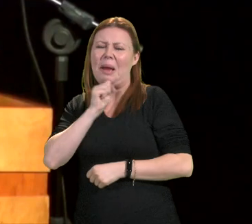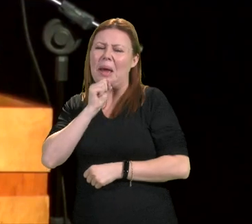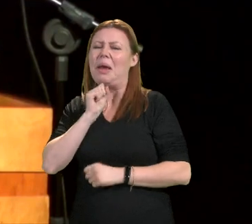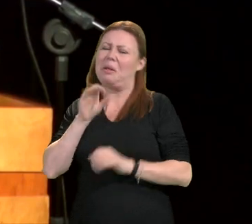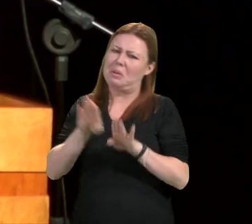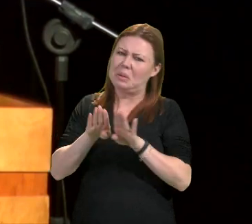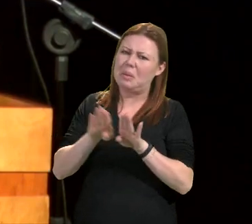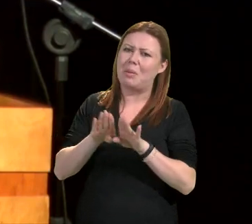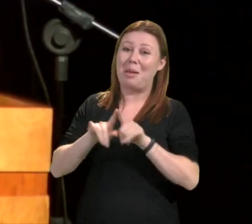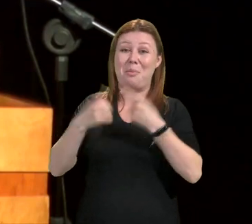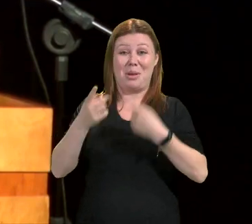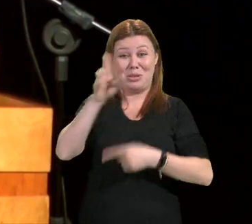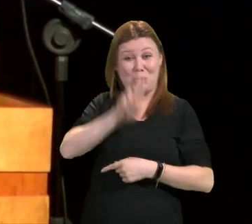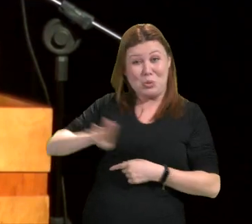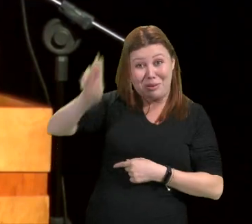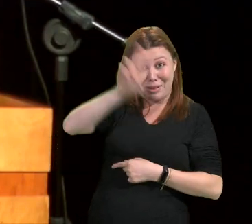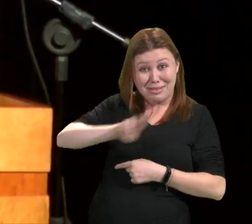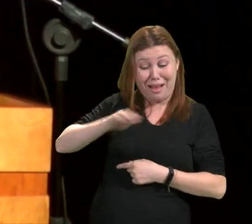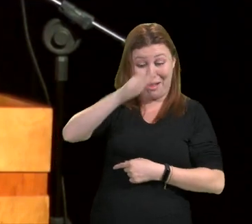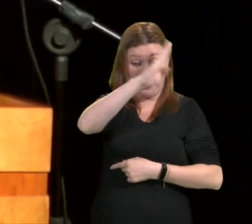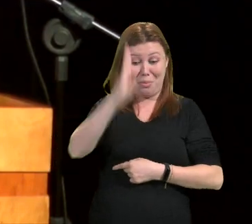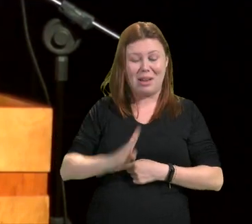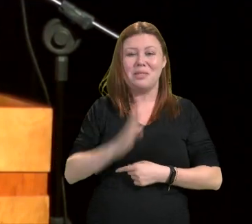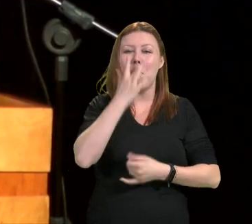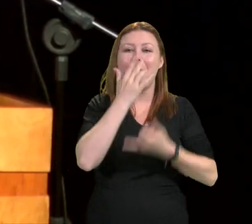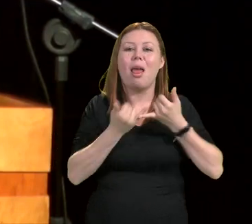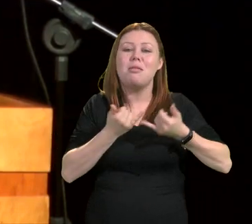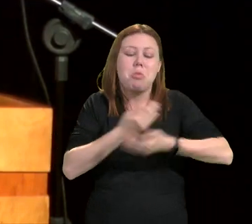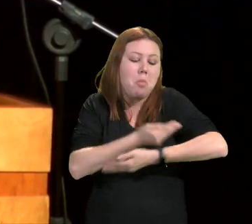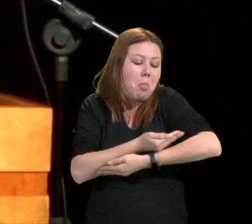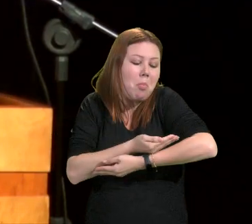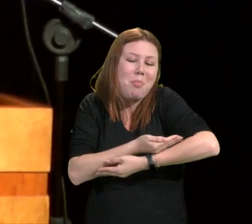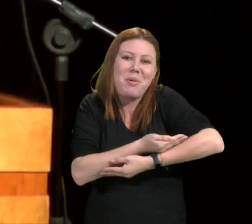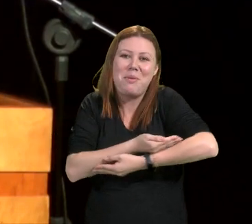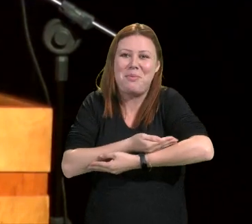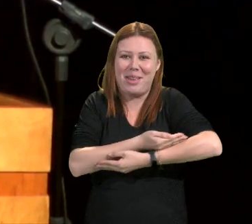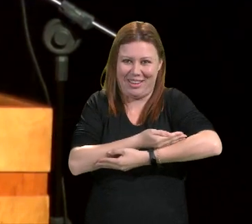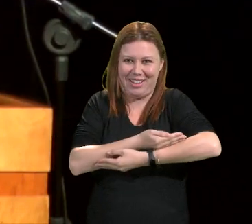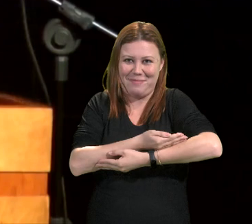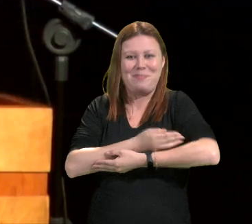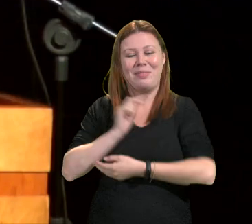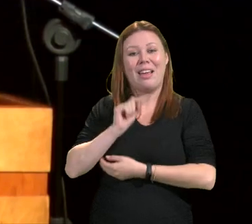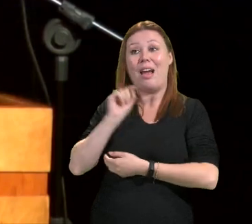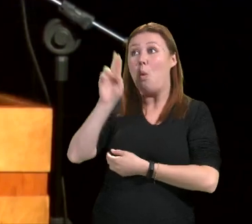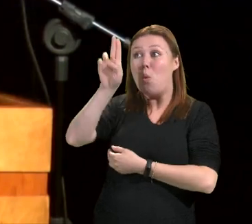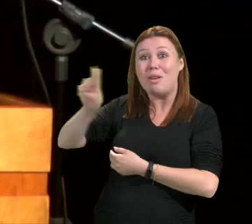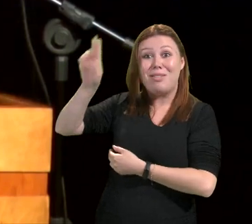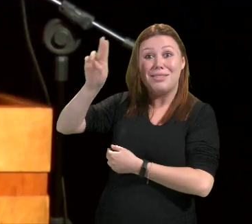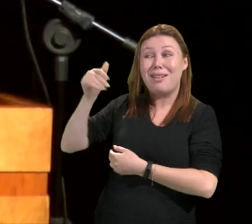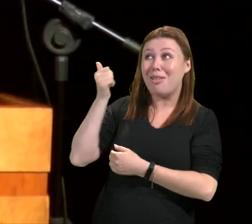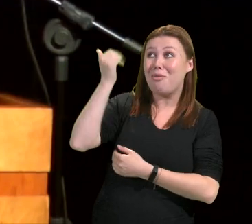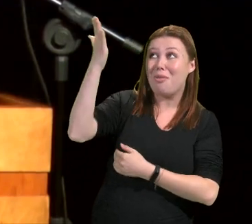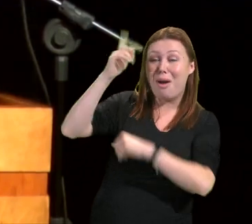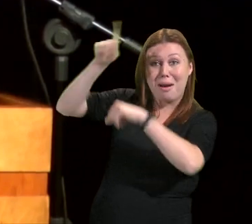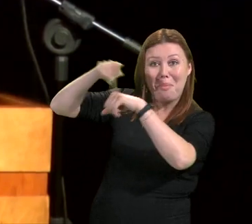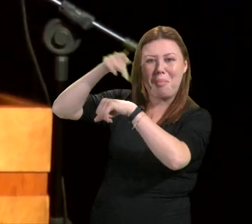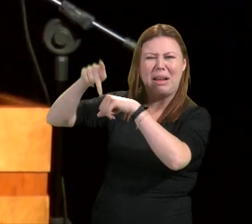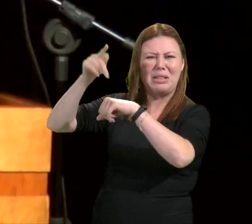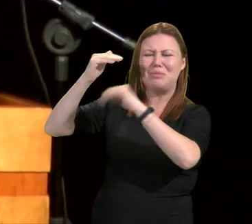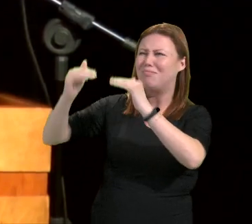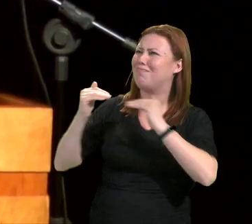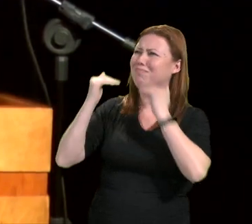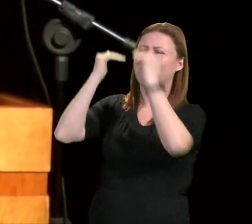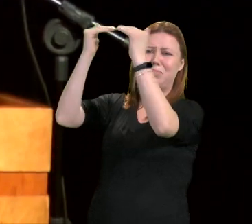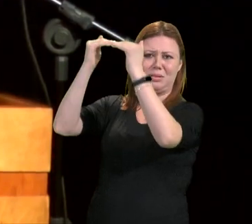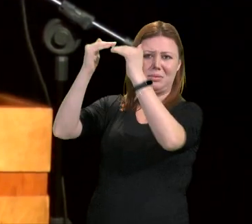universidade brasileira é um bebê frente às universidades mundiais. É o presidente do